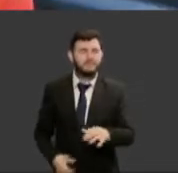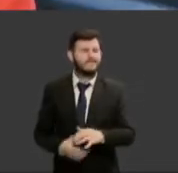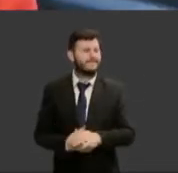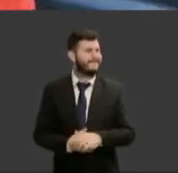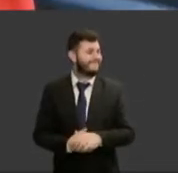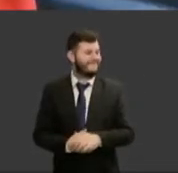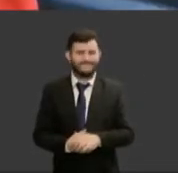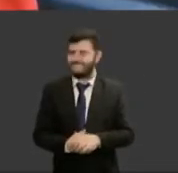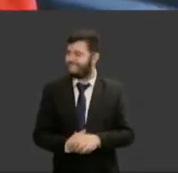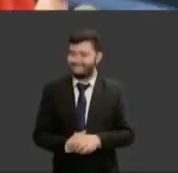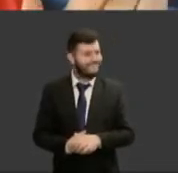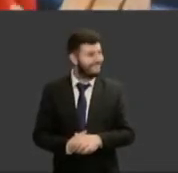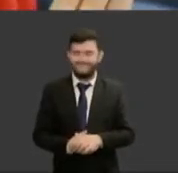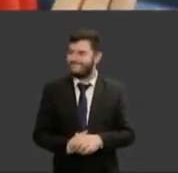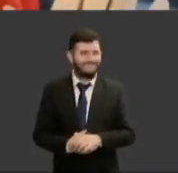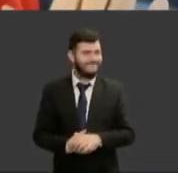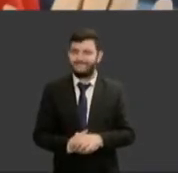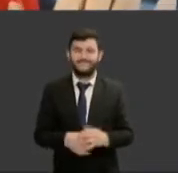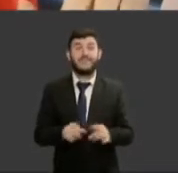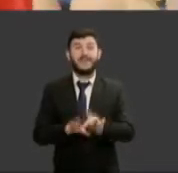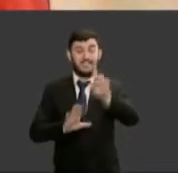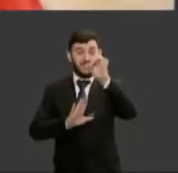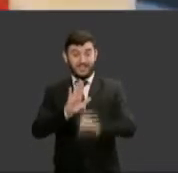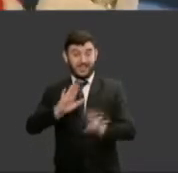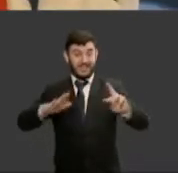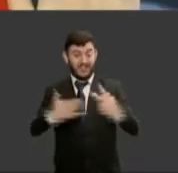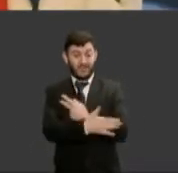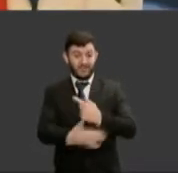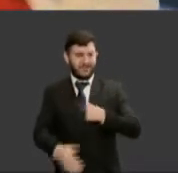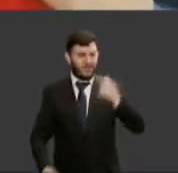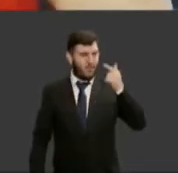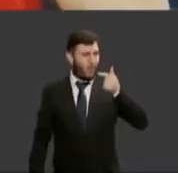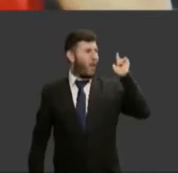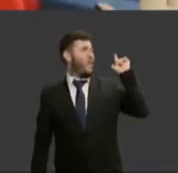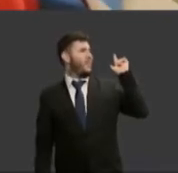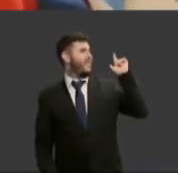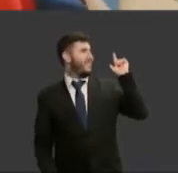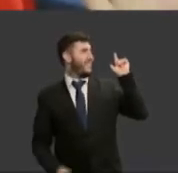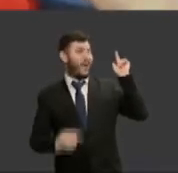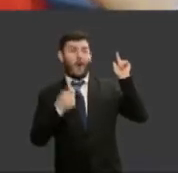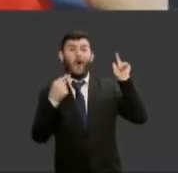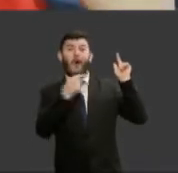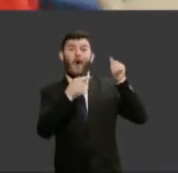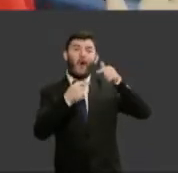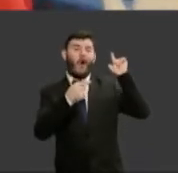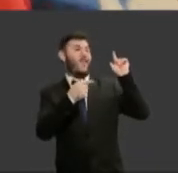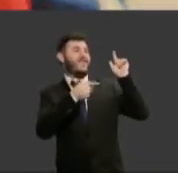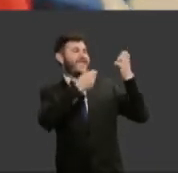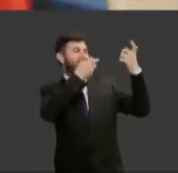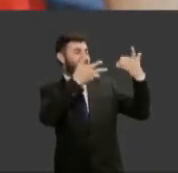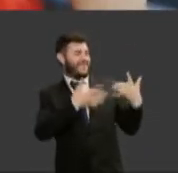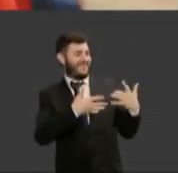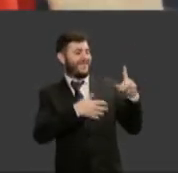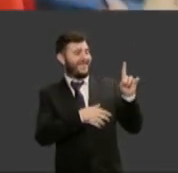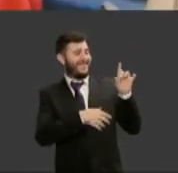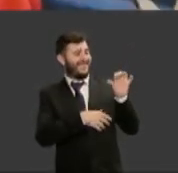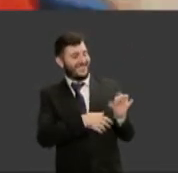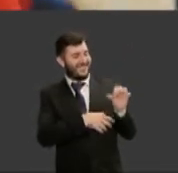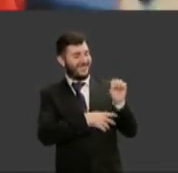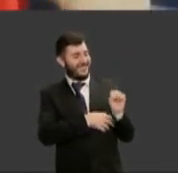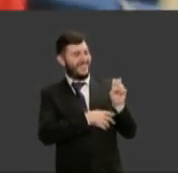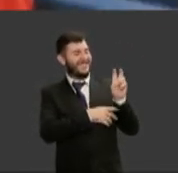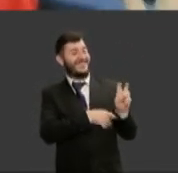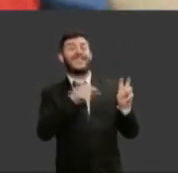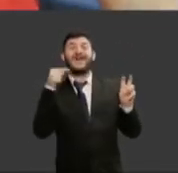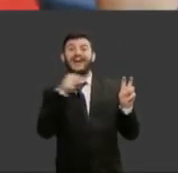efetiva de forma plena ontem eu digo ontem 1985 porque somente a